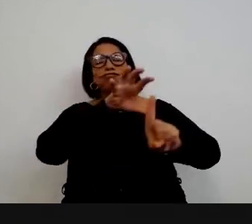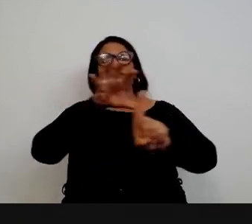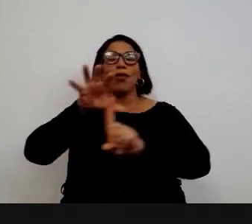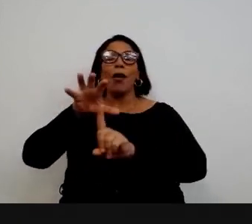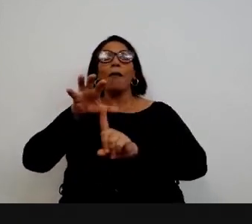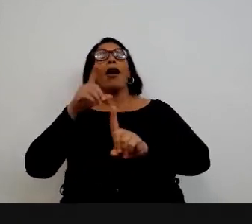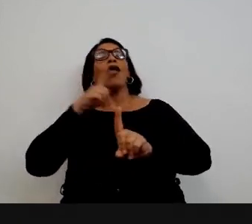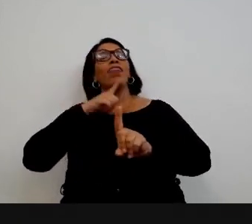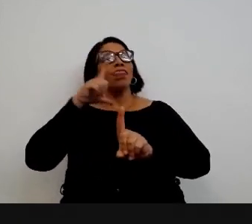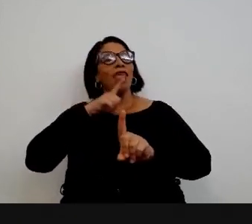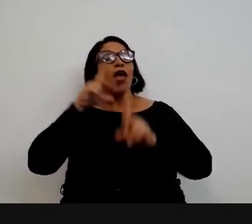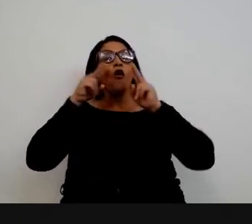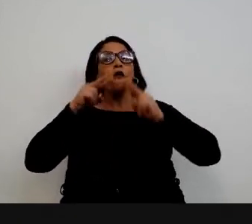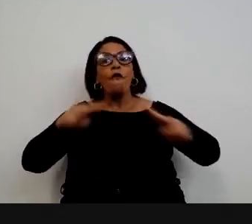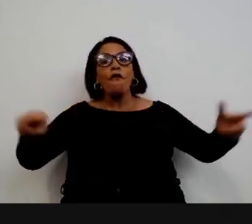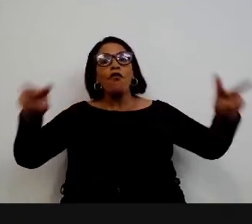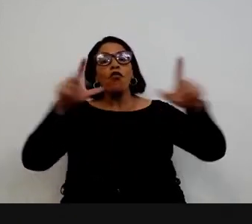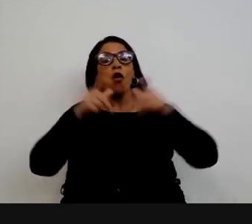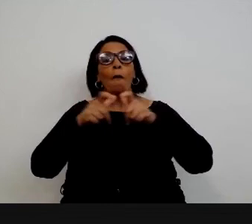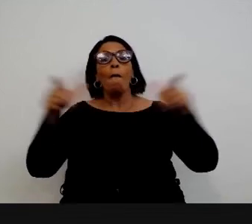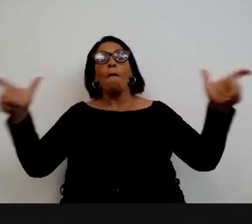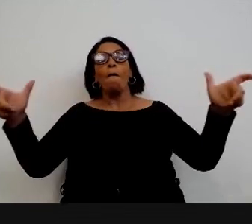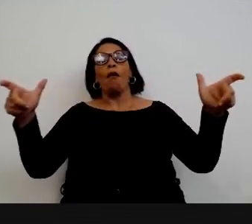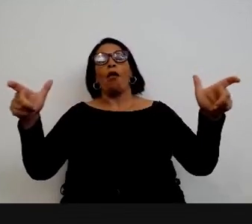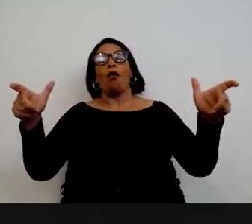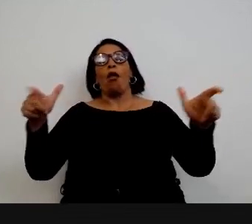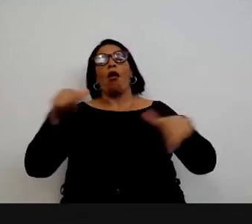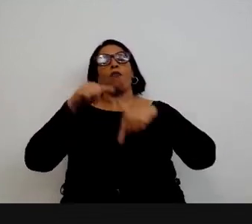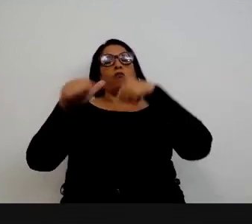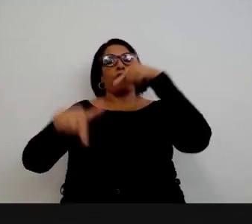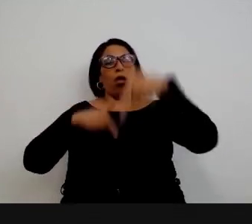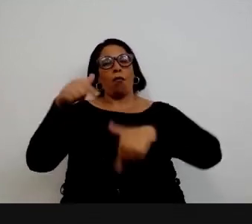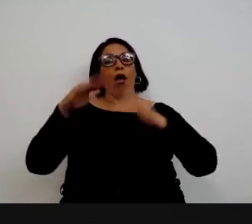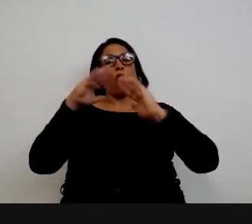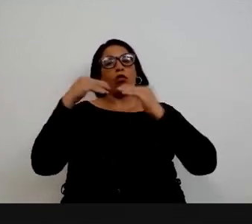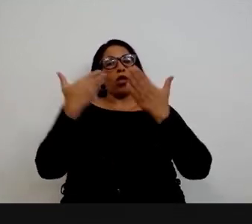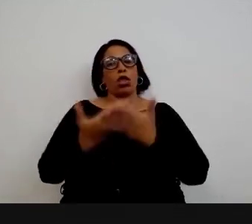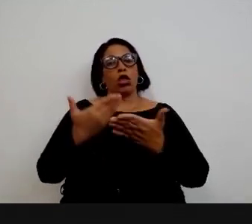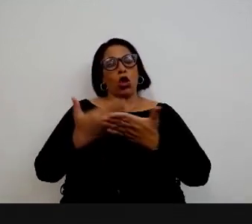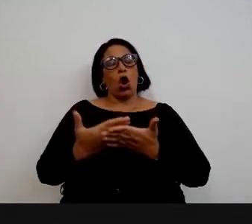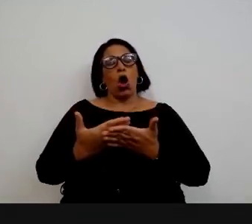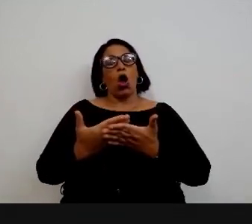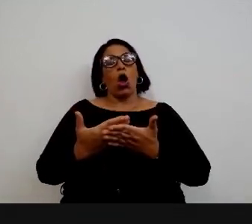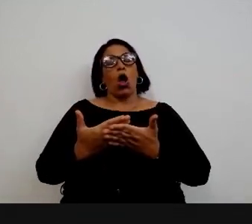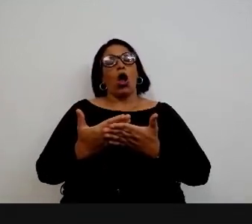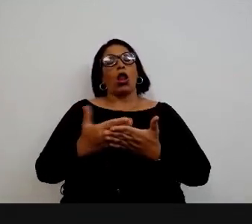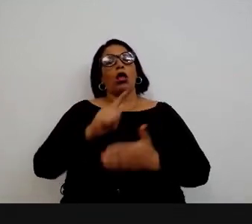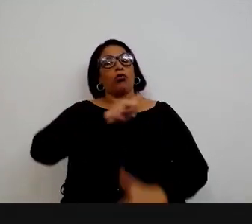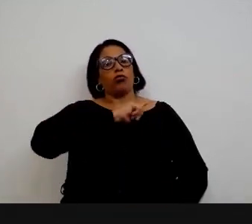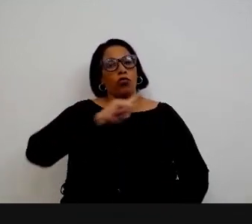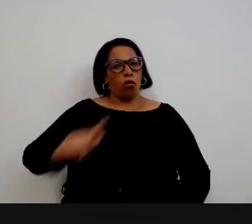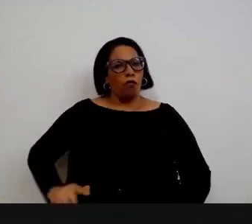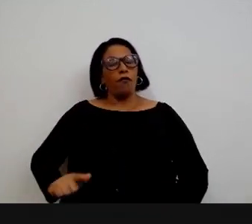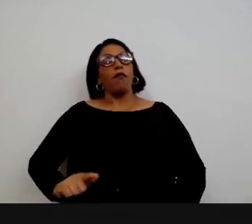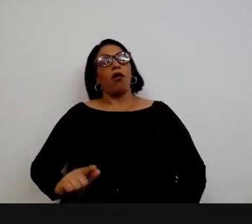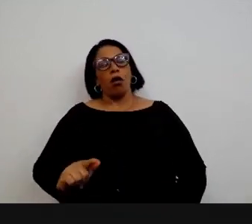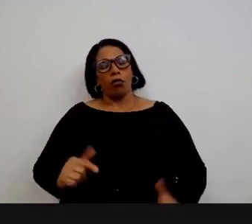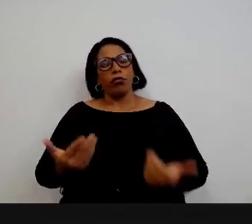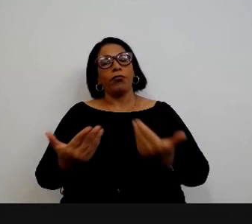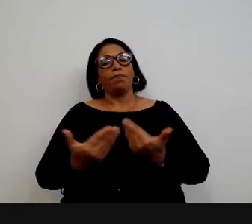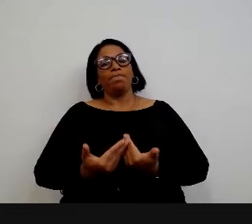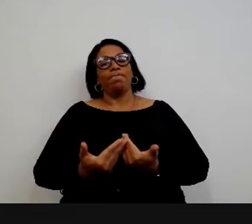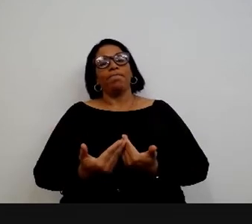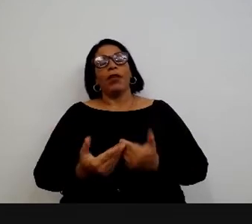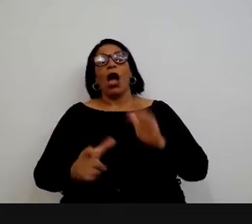tem que ter um olhar mais amplo para a nossa atuação e a sua palestra a sua fala vai muito nesse sentido